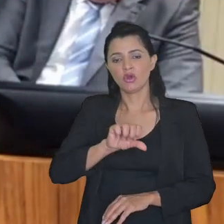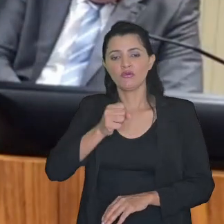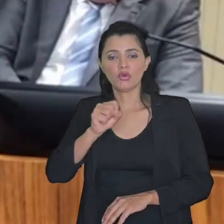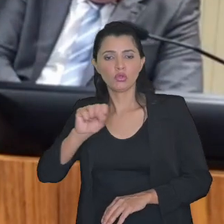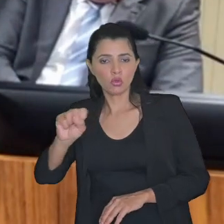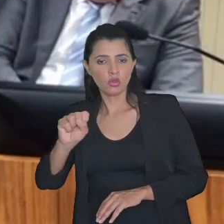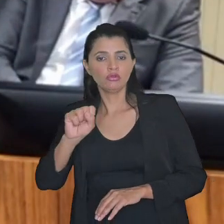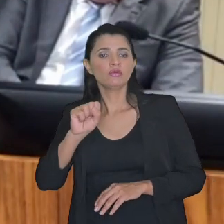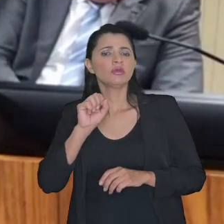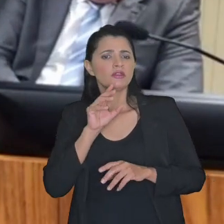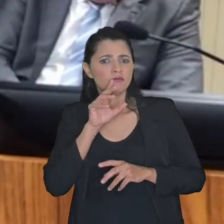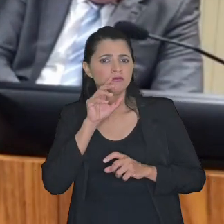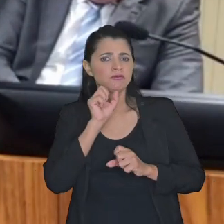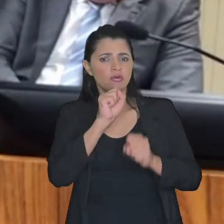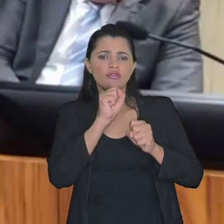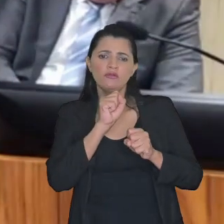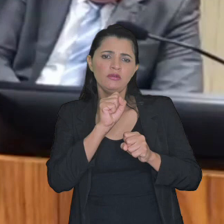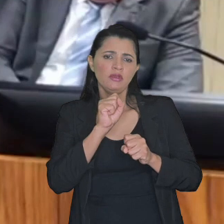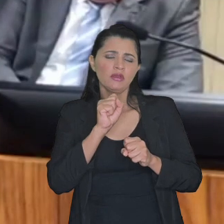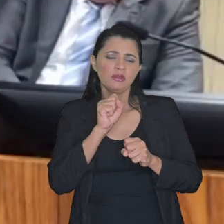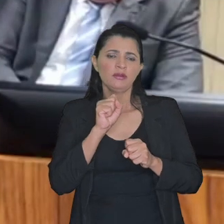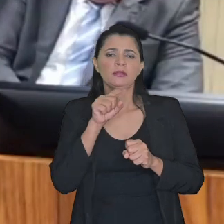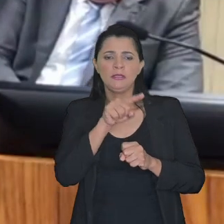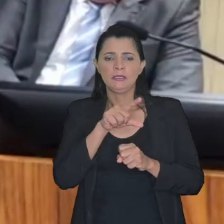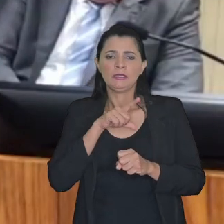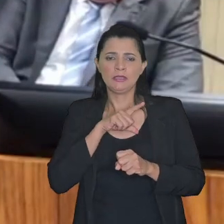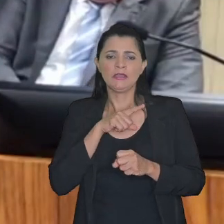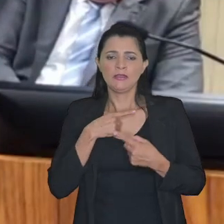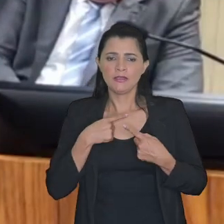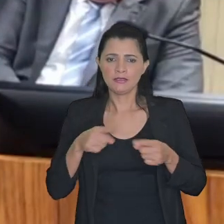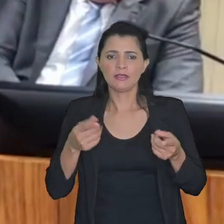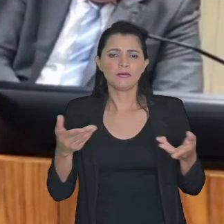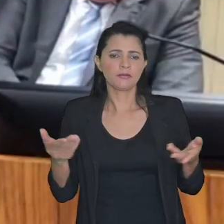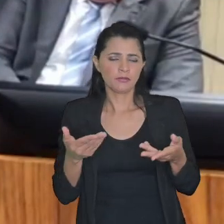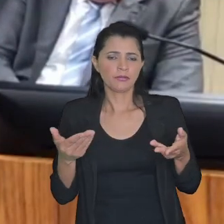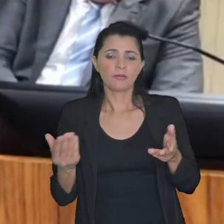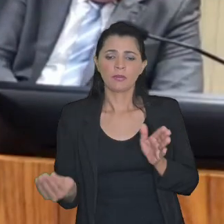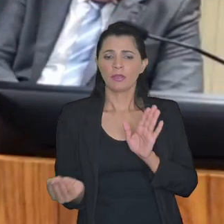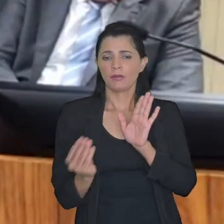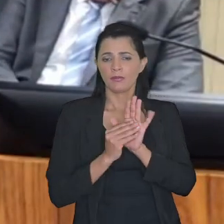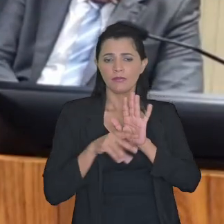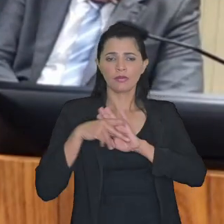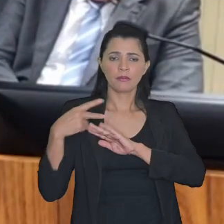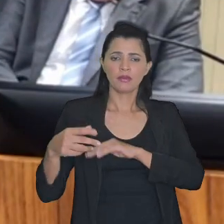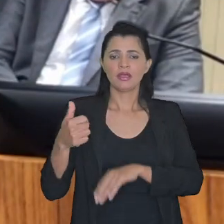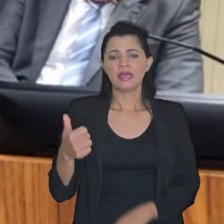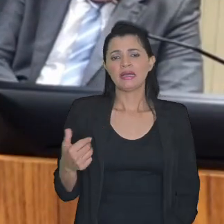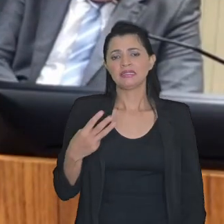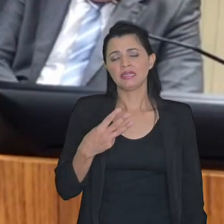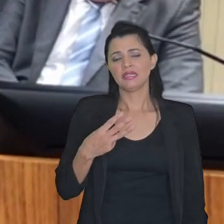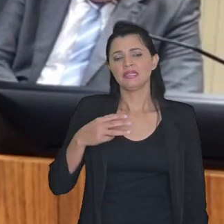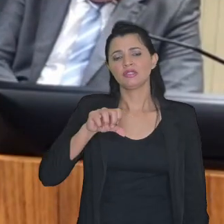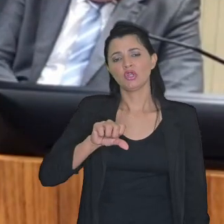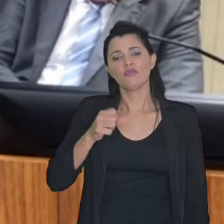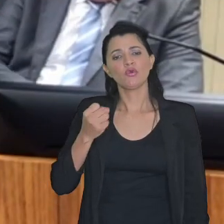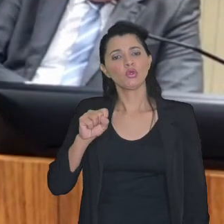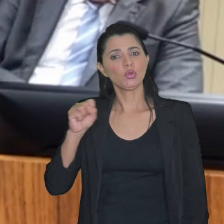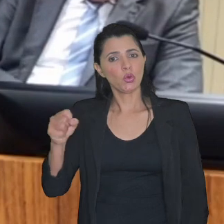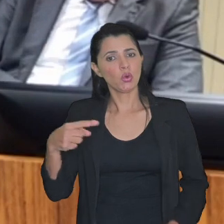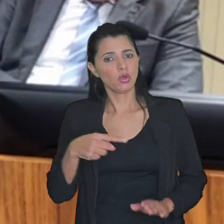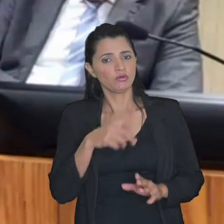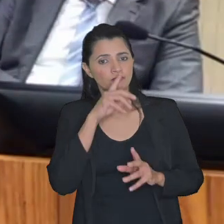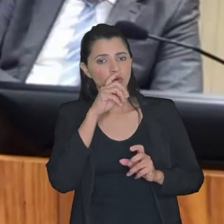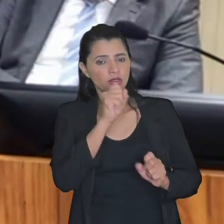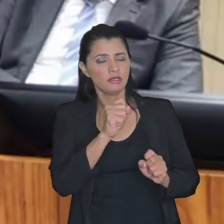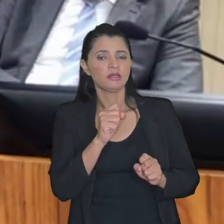fortificam turbinam a figura inauguralmente implantada pela 13.988 nós